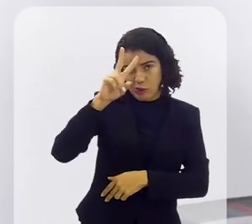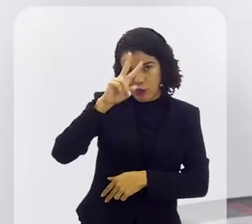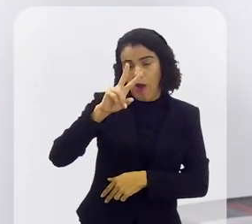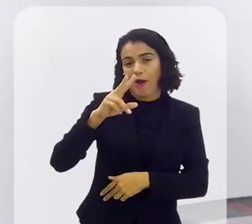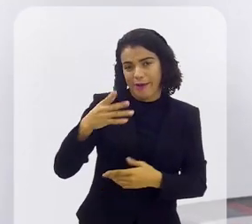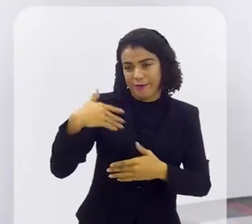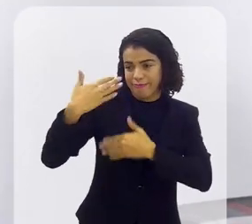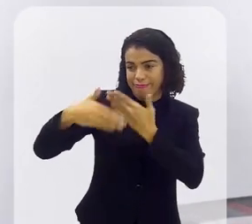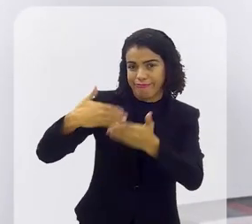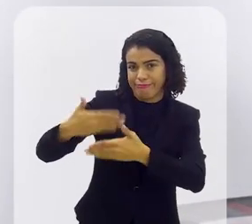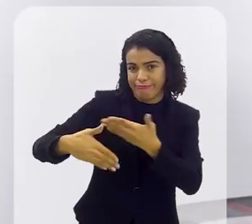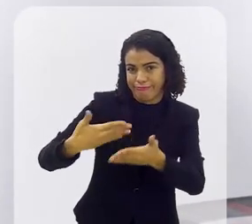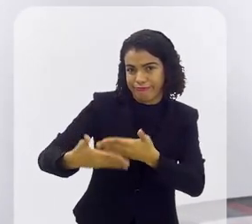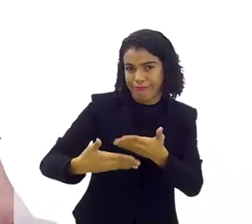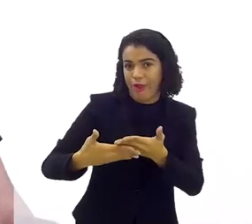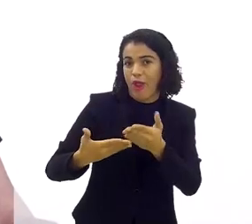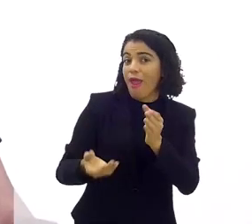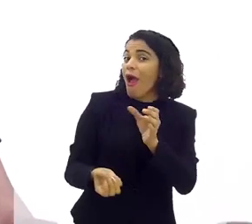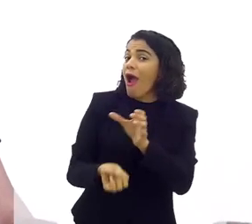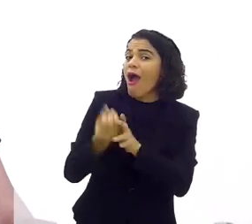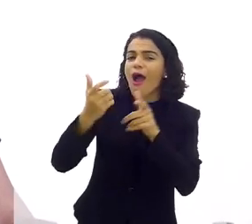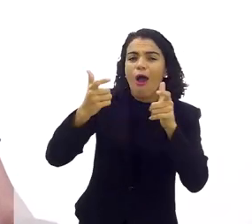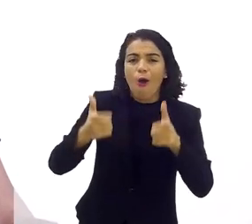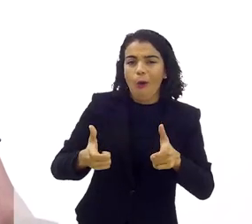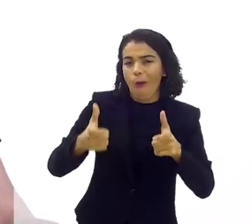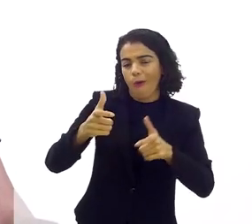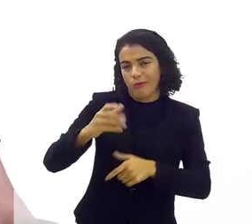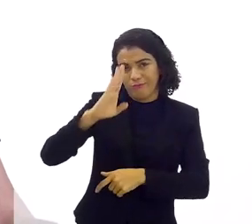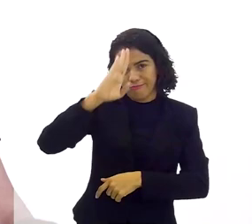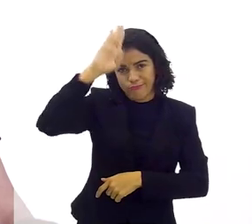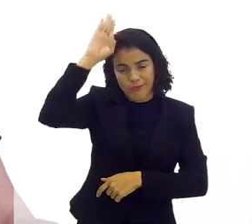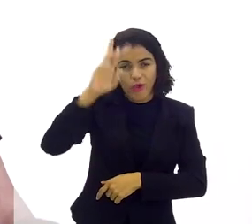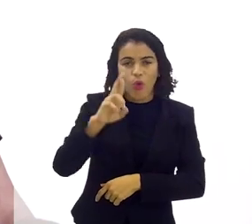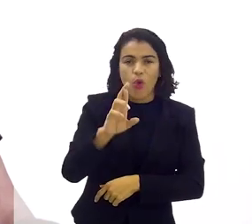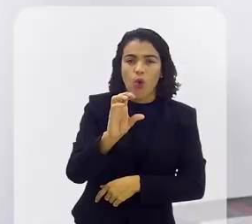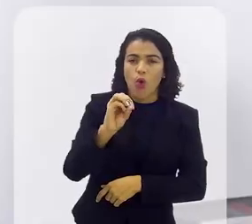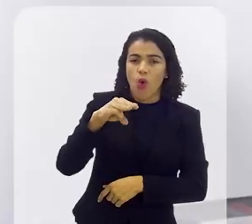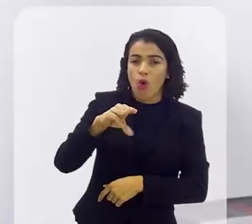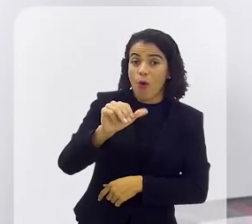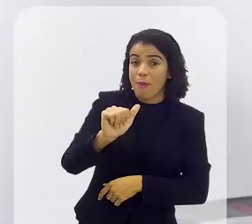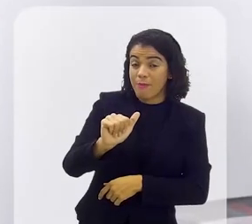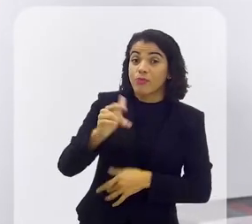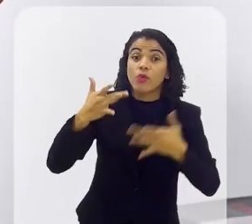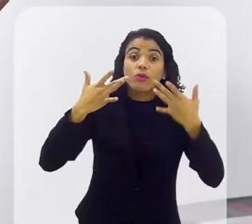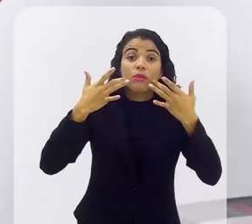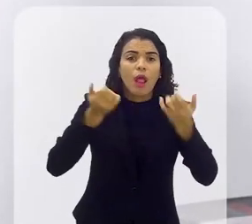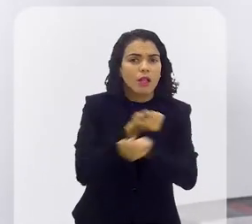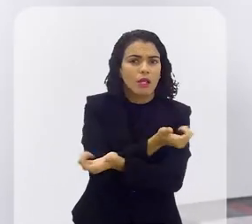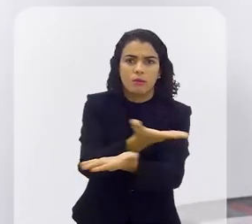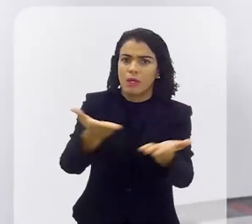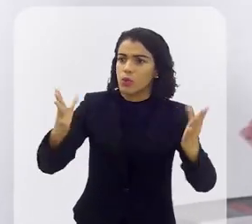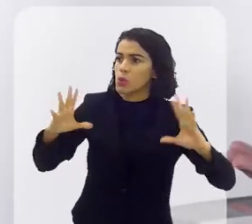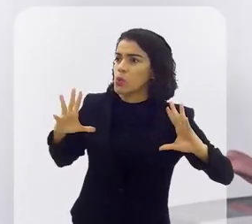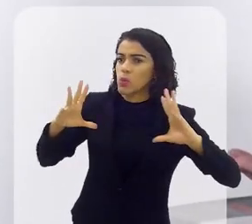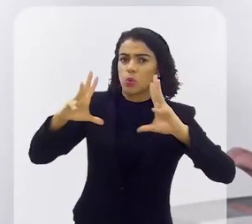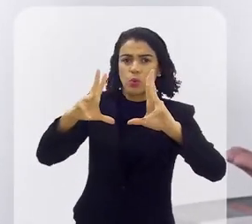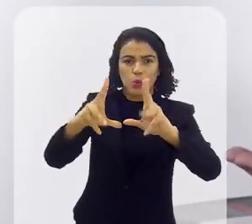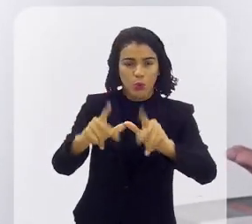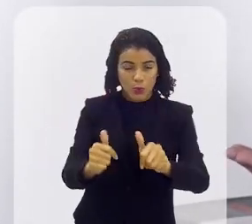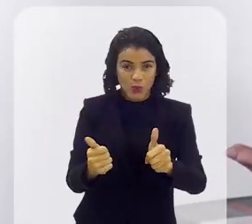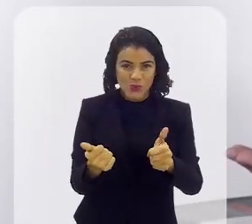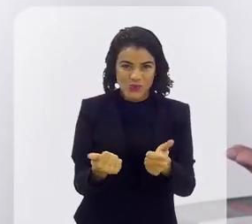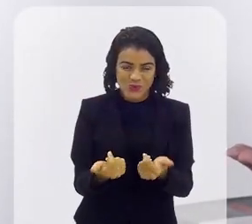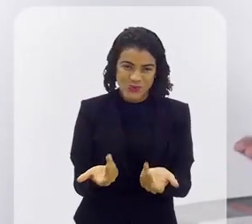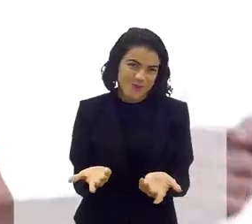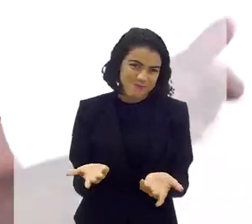arrastou desde o seu nascedor desde Roma dessa pompa quando o teatro é para todos é para todos é tanto que hoje